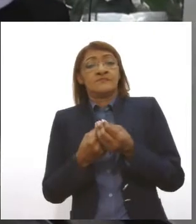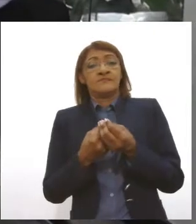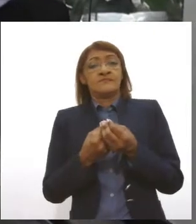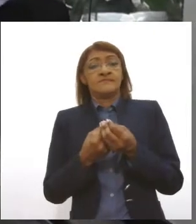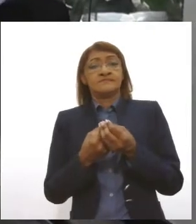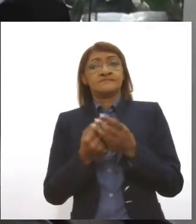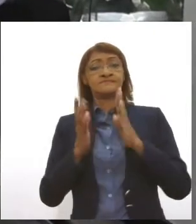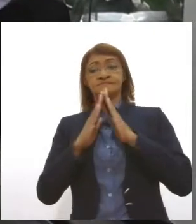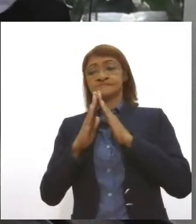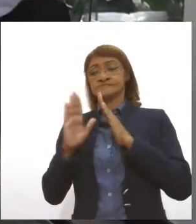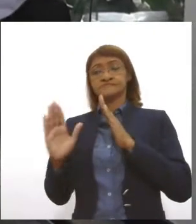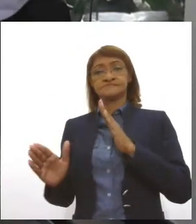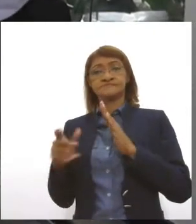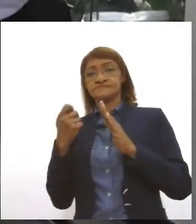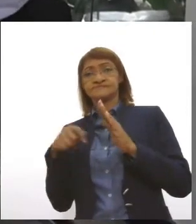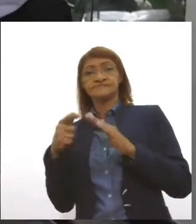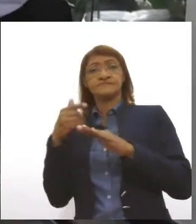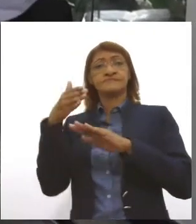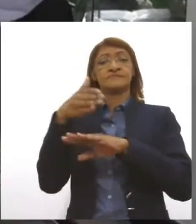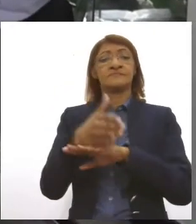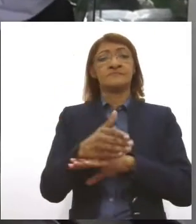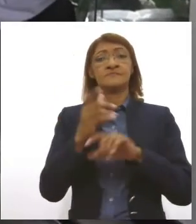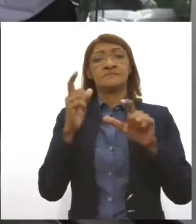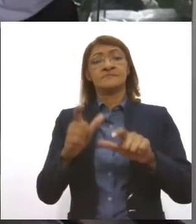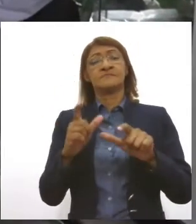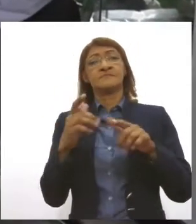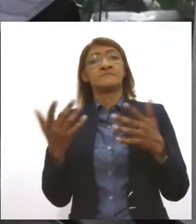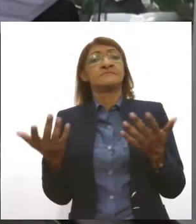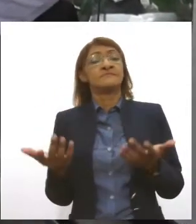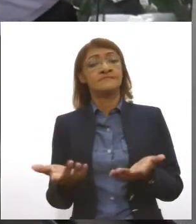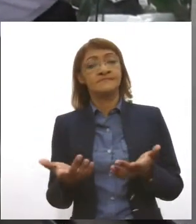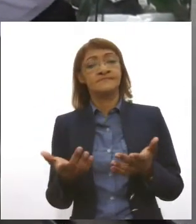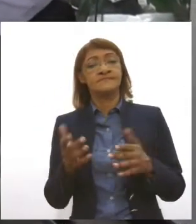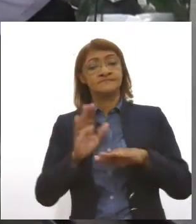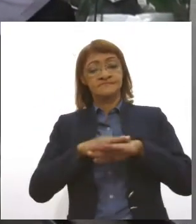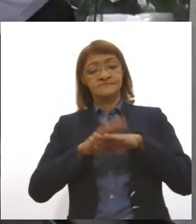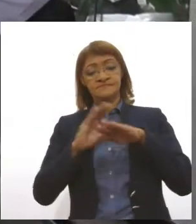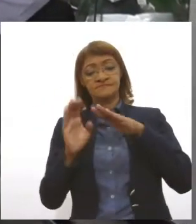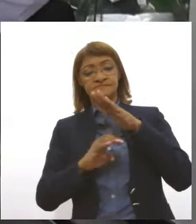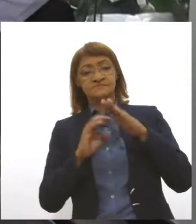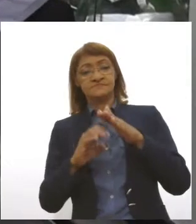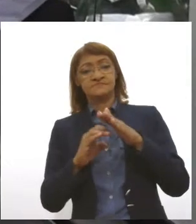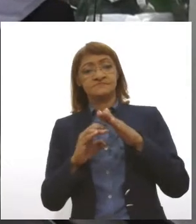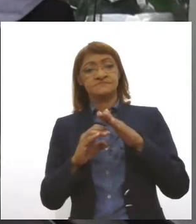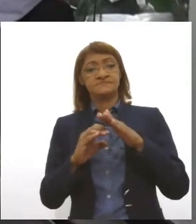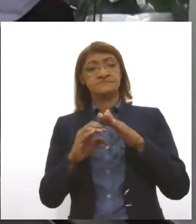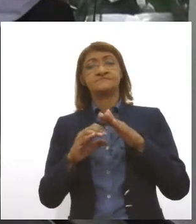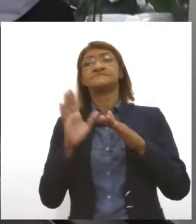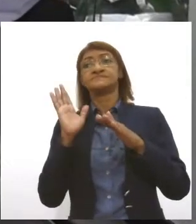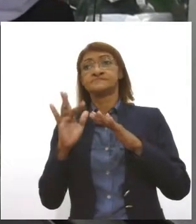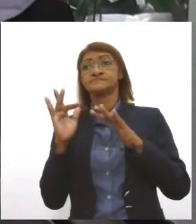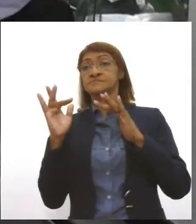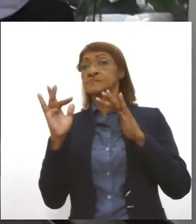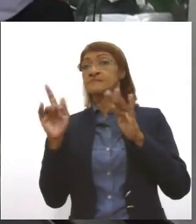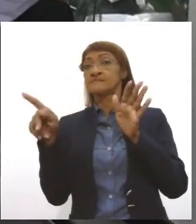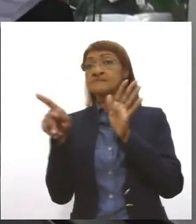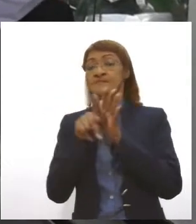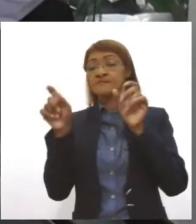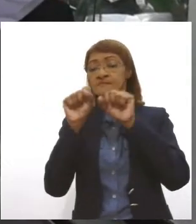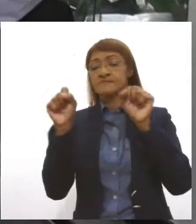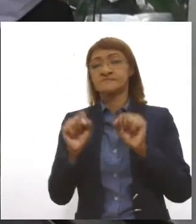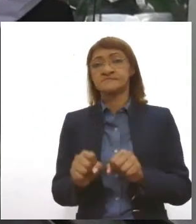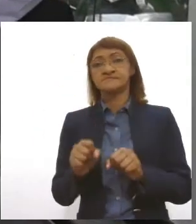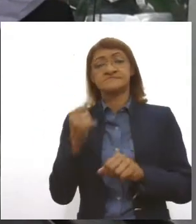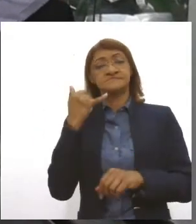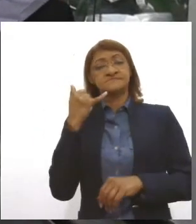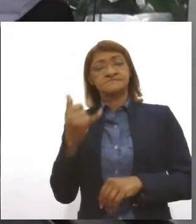casa. Não é necessário também sair de sua empresa. Lá ele faz a procuração, entra em contato com o quartório eletronicamente, e aí ele disponibiliza